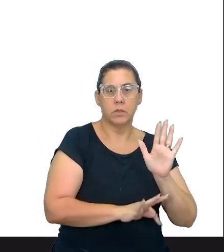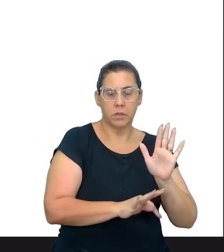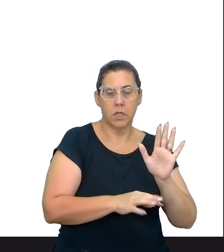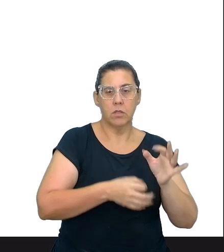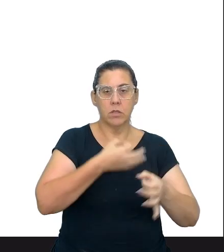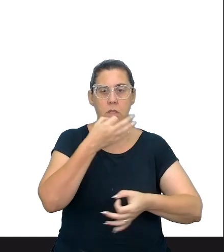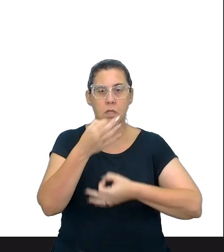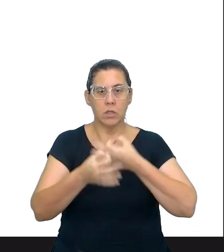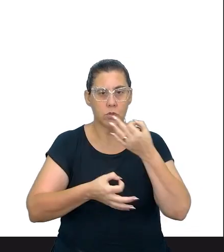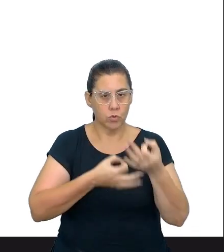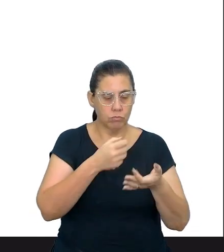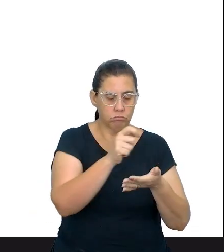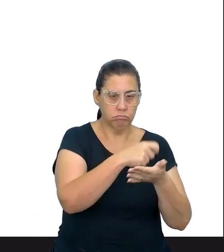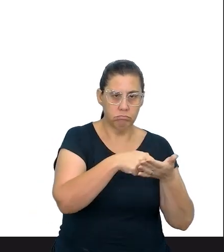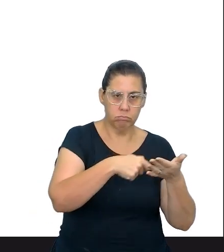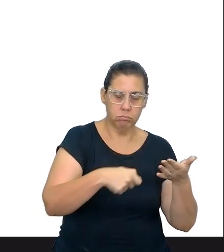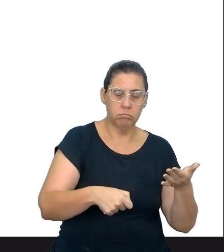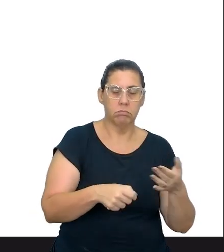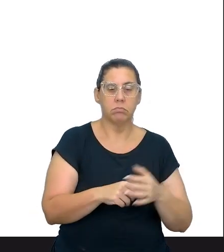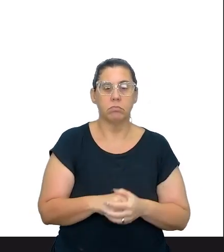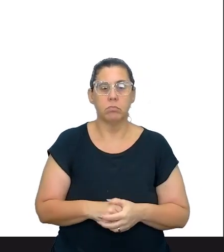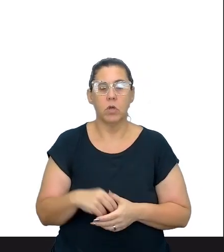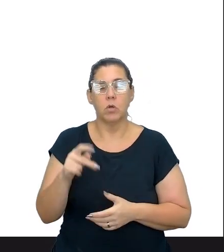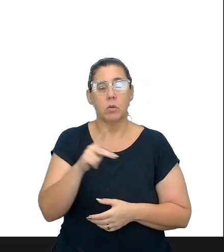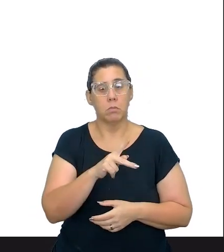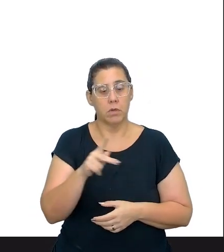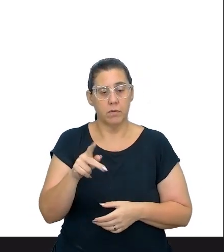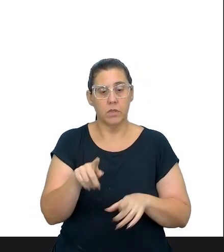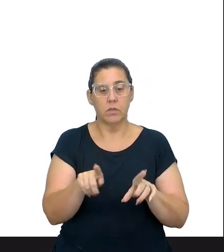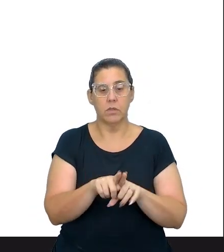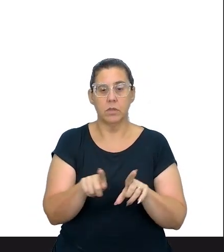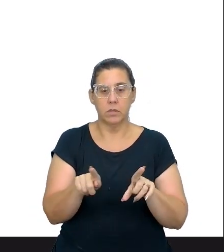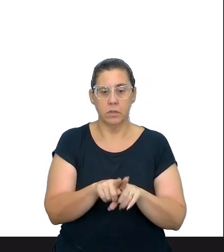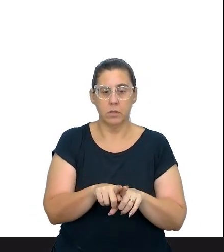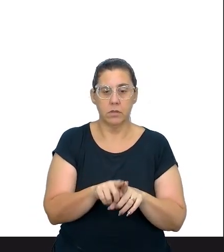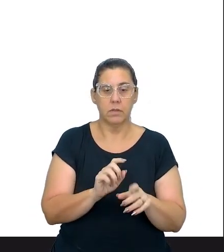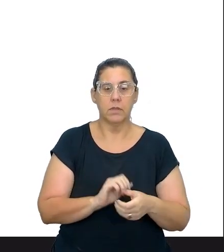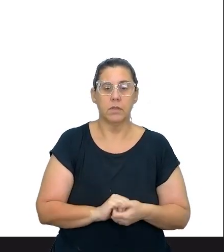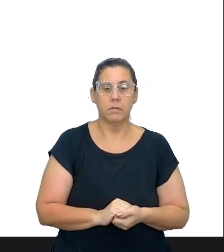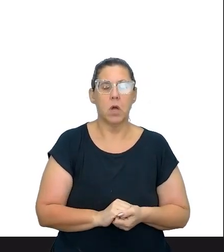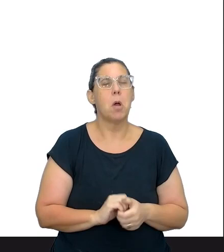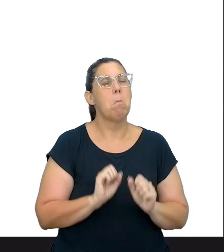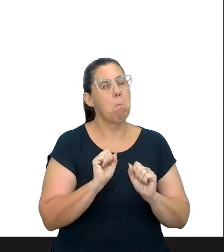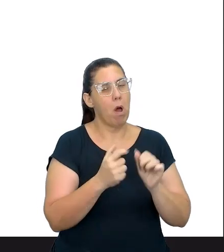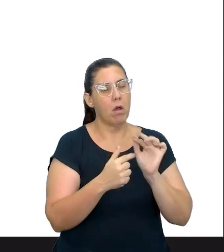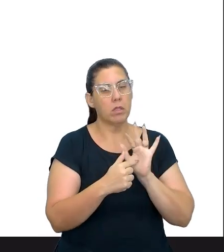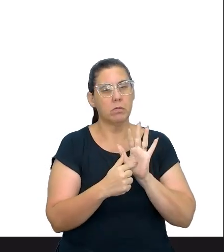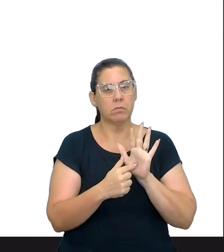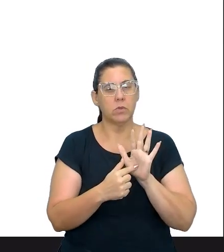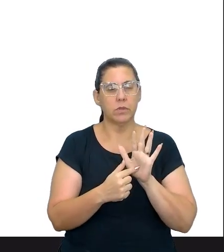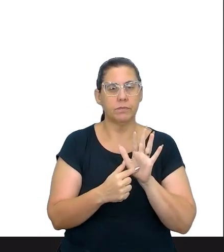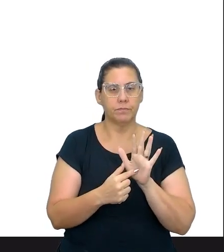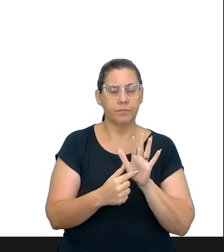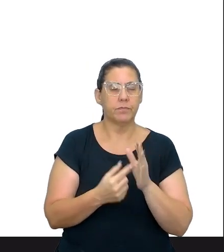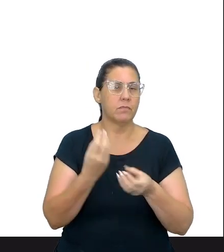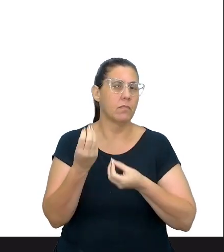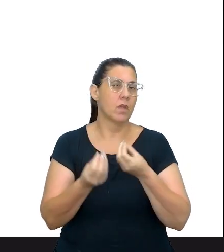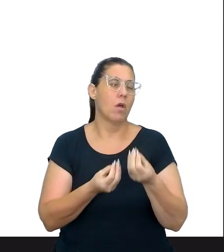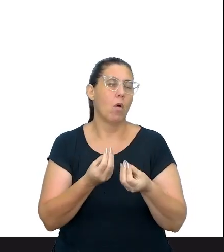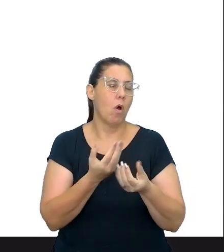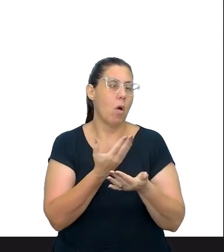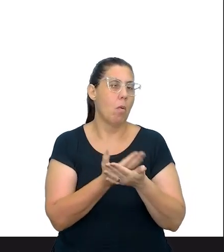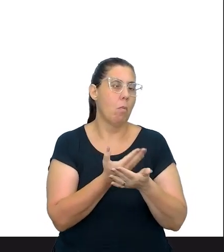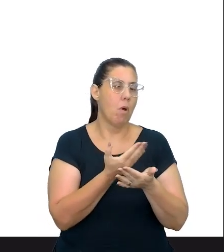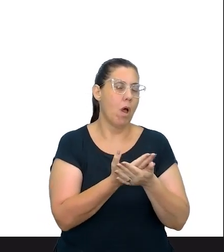argumentativo, o professor ainda, nesse panorama, ele pode mostrar como que uma aula